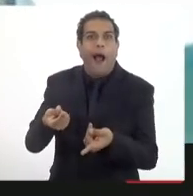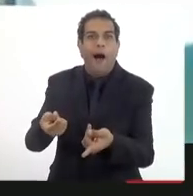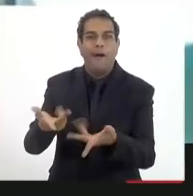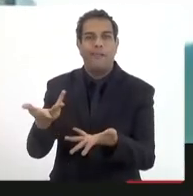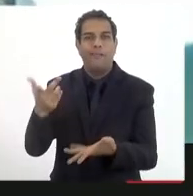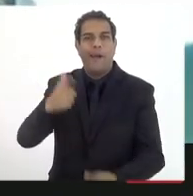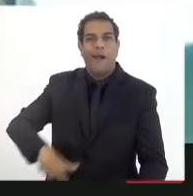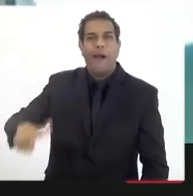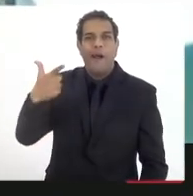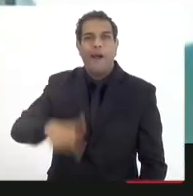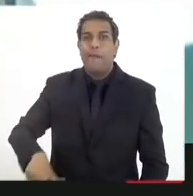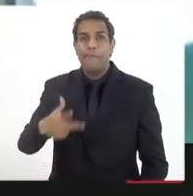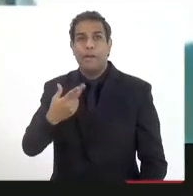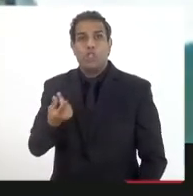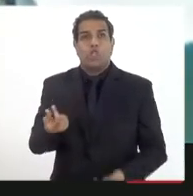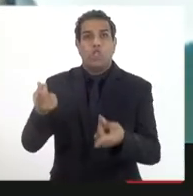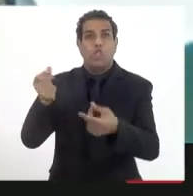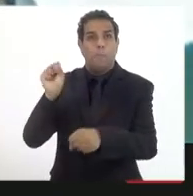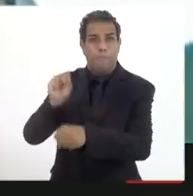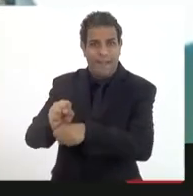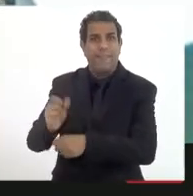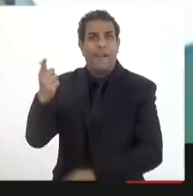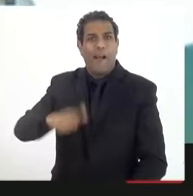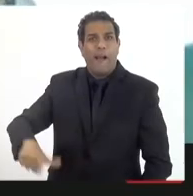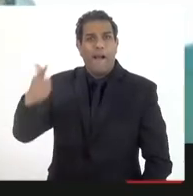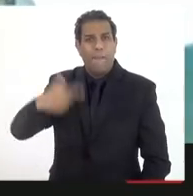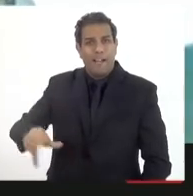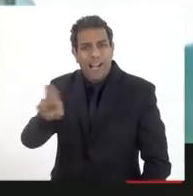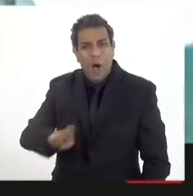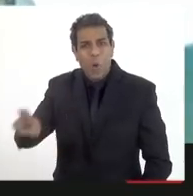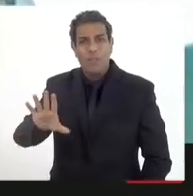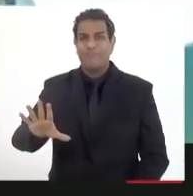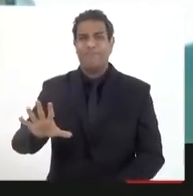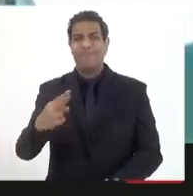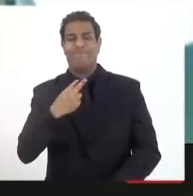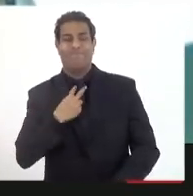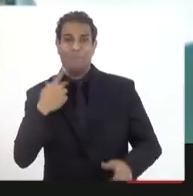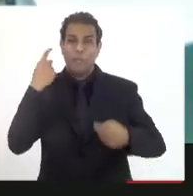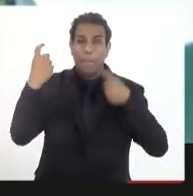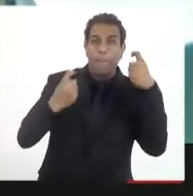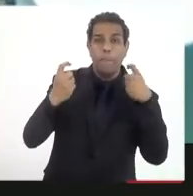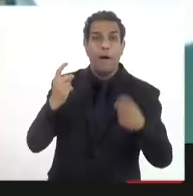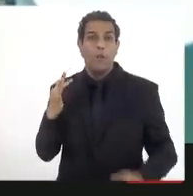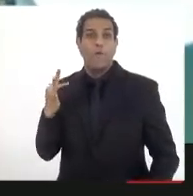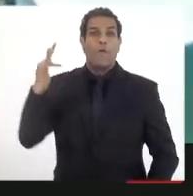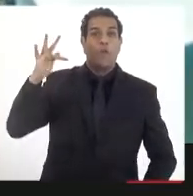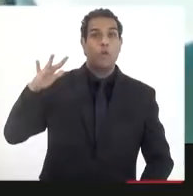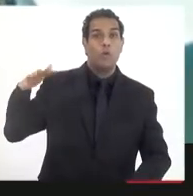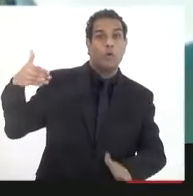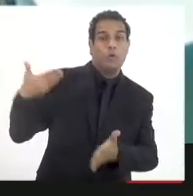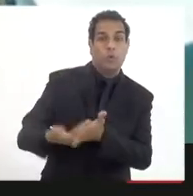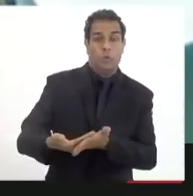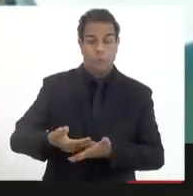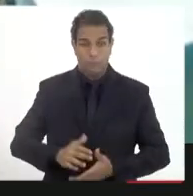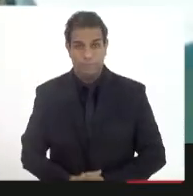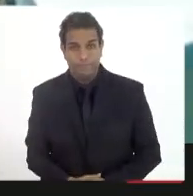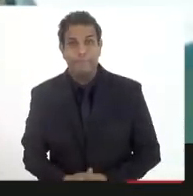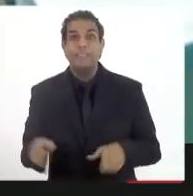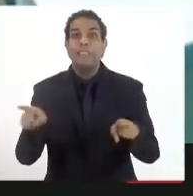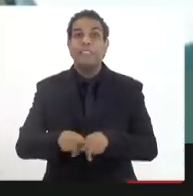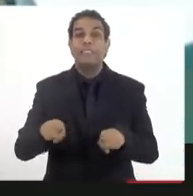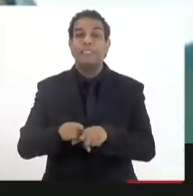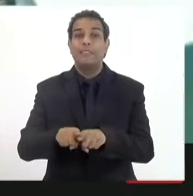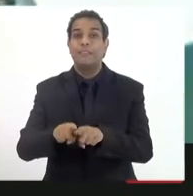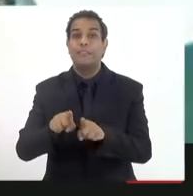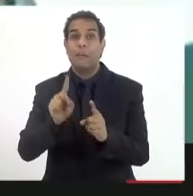O dinheiro está parado lá, rendendo, sem utilização. Então, essa é a minha preocupação. E a minha preocupação, do ponto